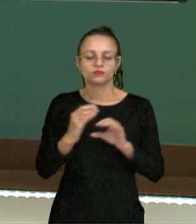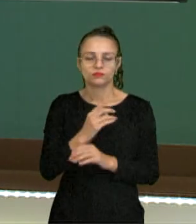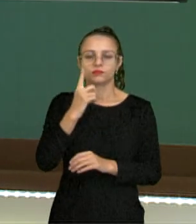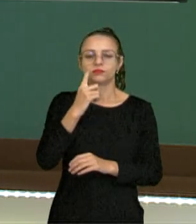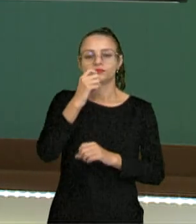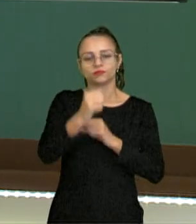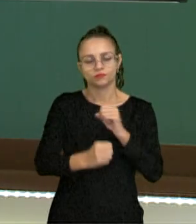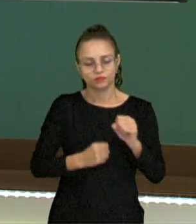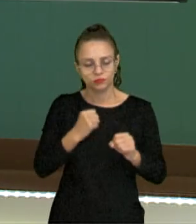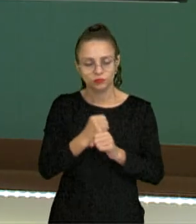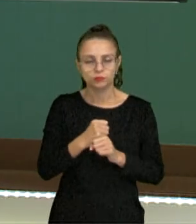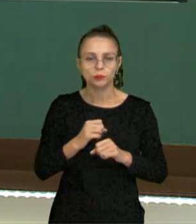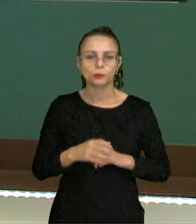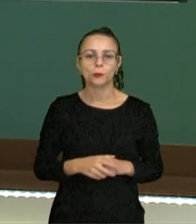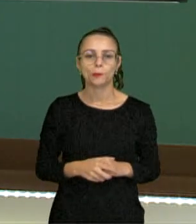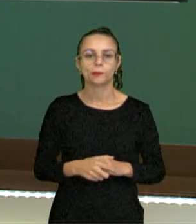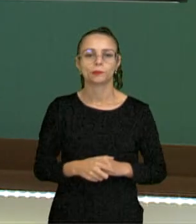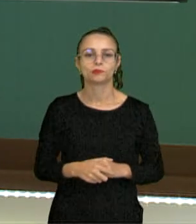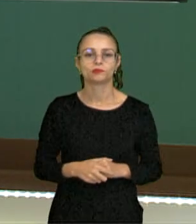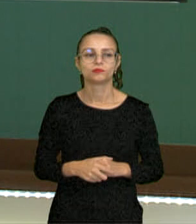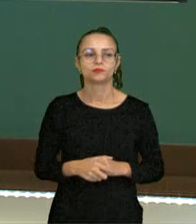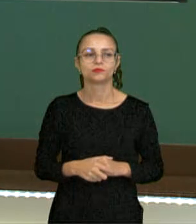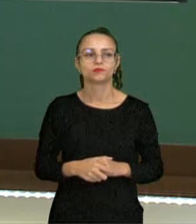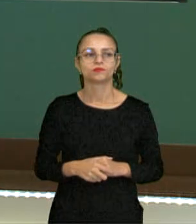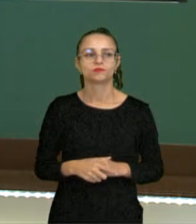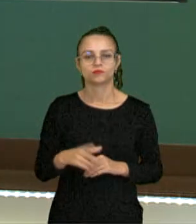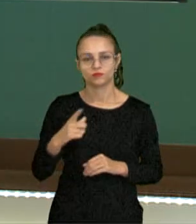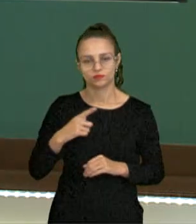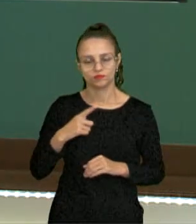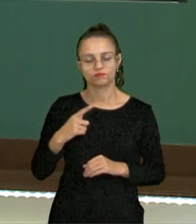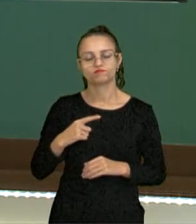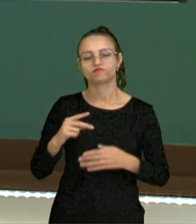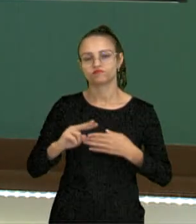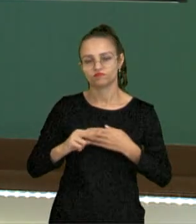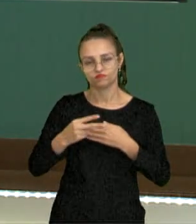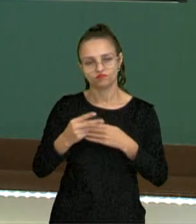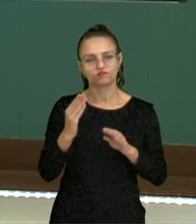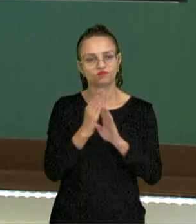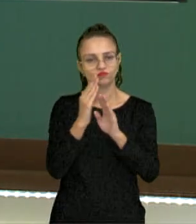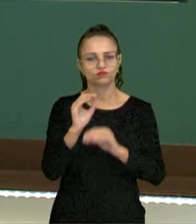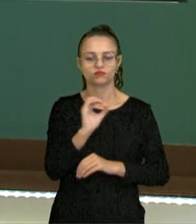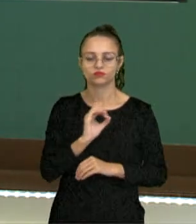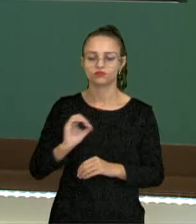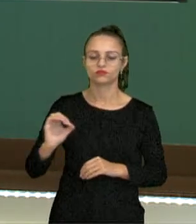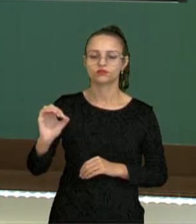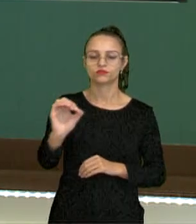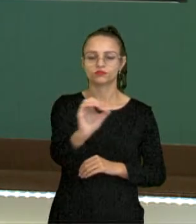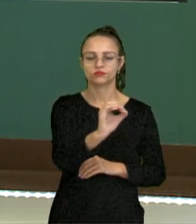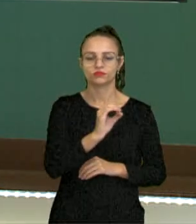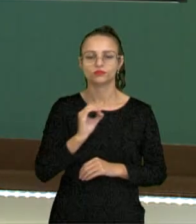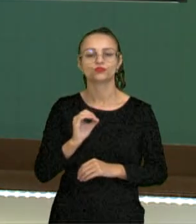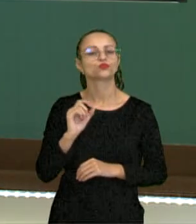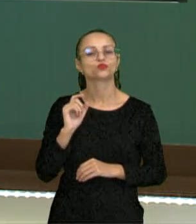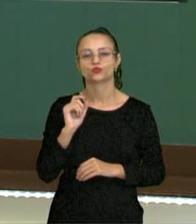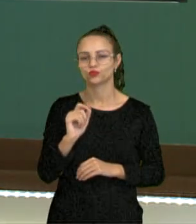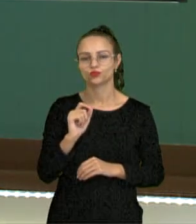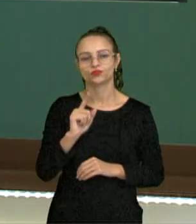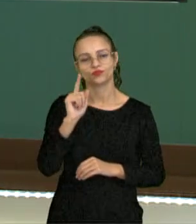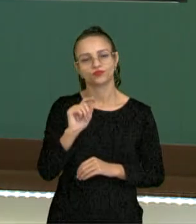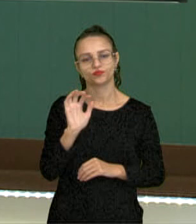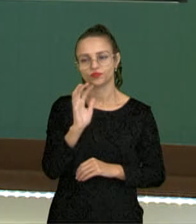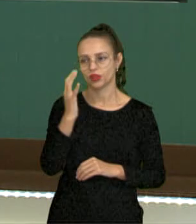e assim sucessivamente. E nós vamos ter consequências do movimento de translação, que é o estabelecimento das